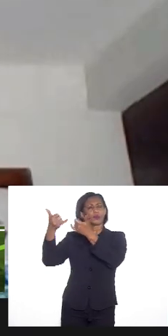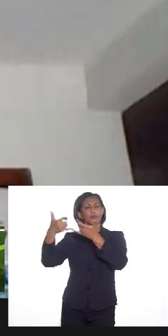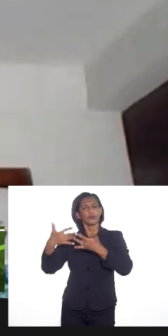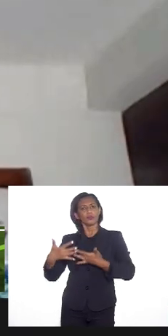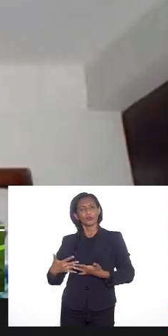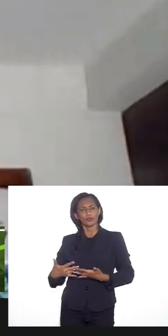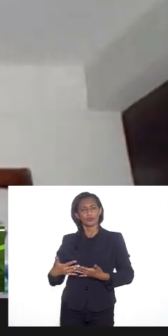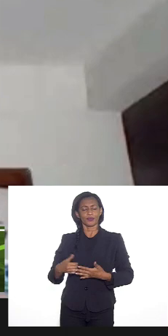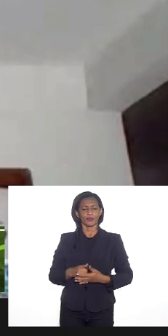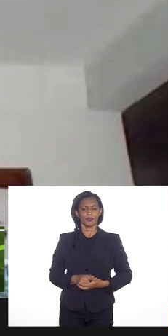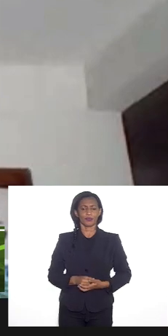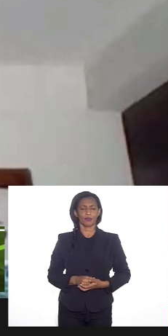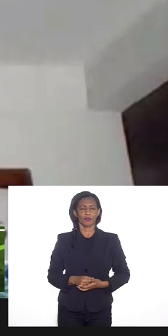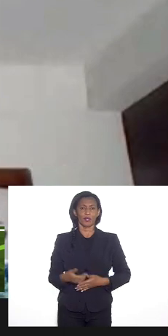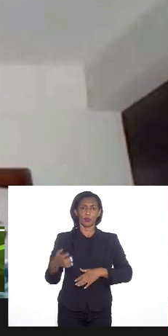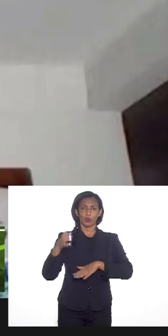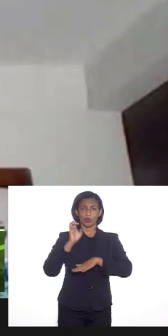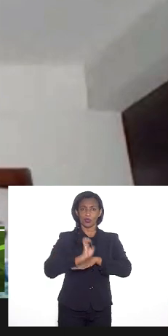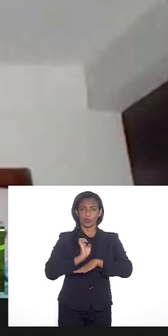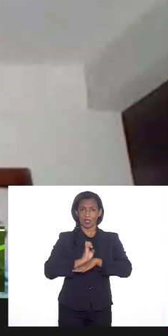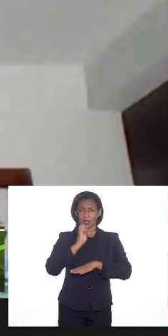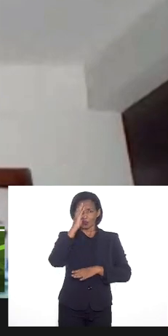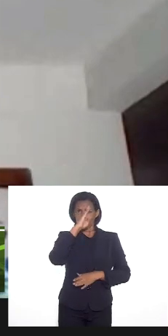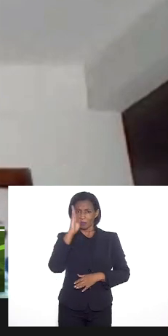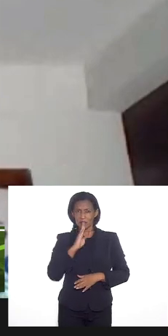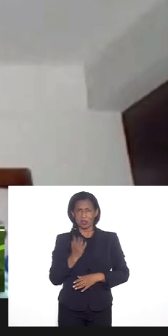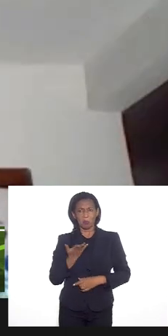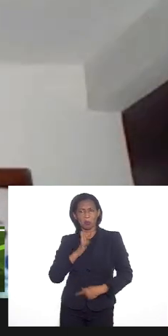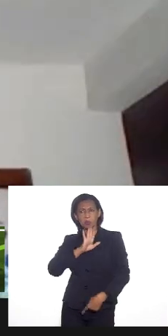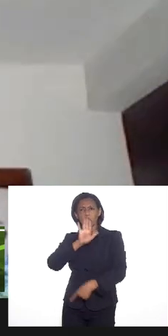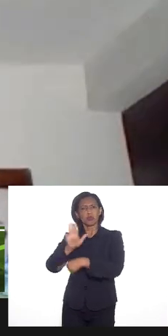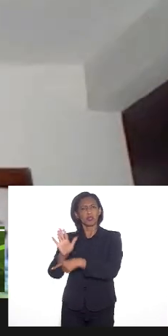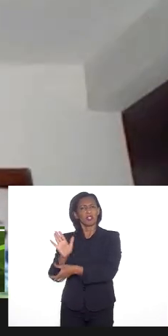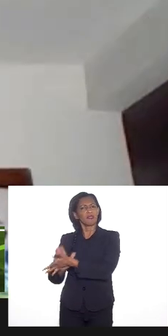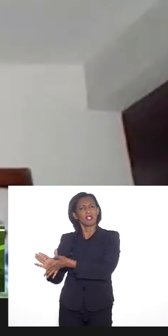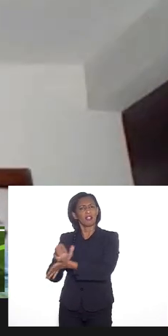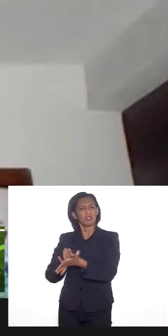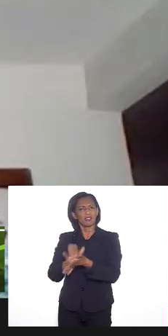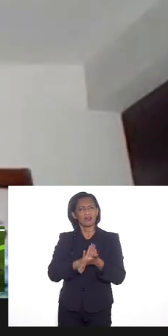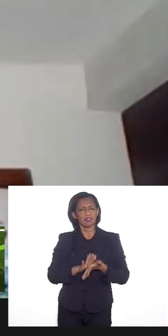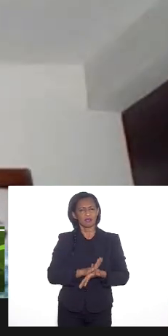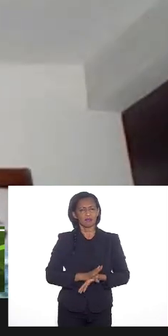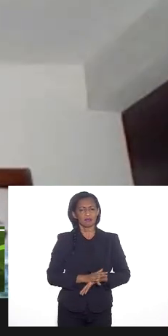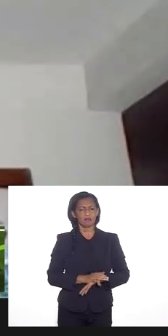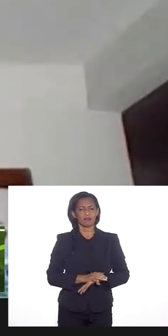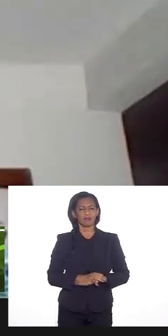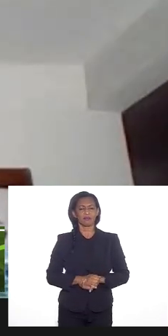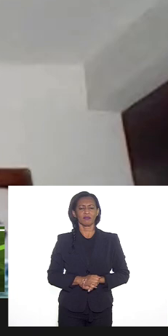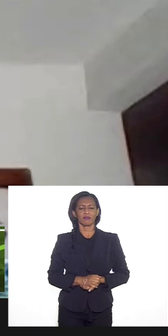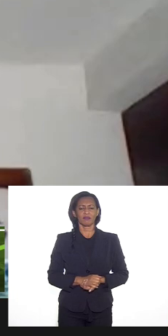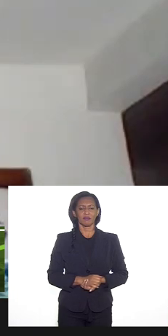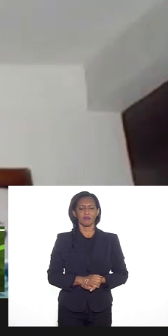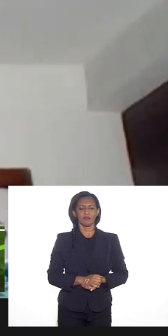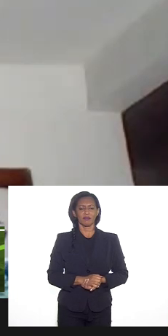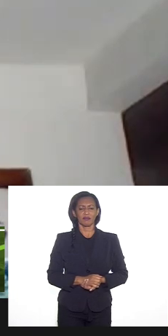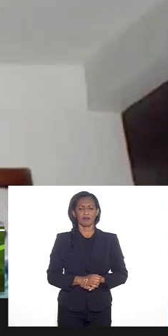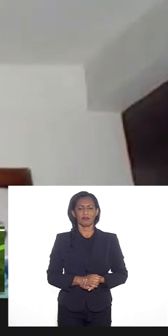o Estado brasileiro não tomar medidas efetivas de